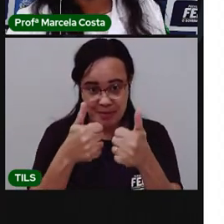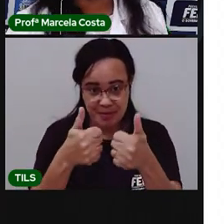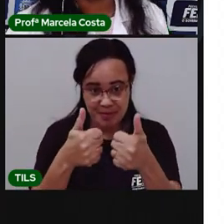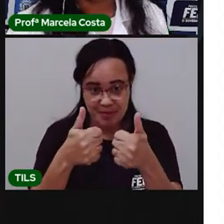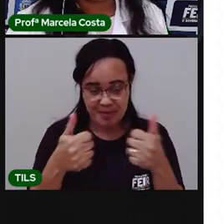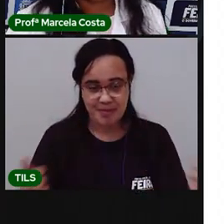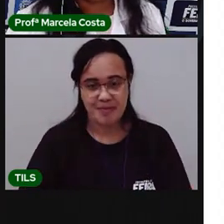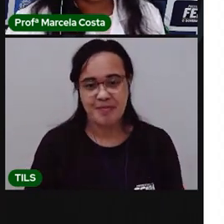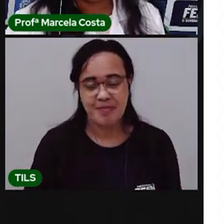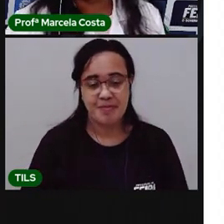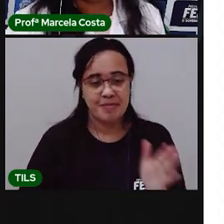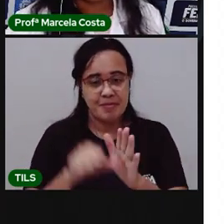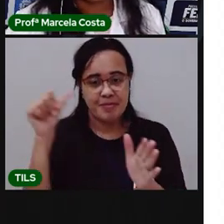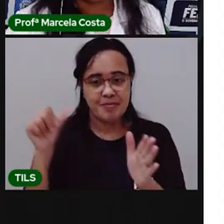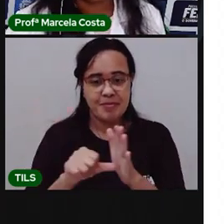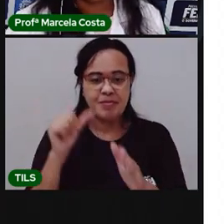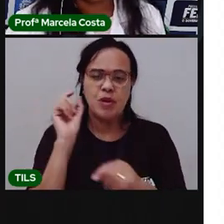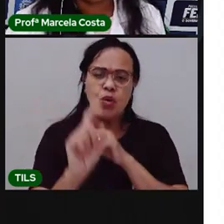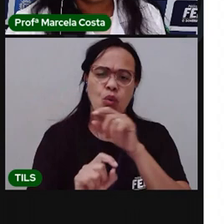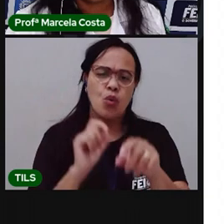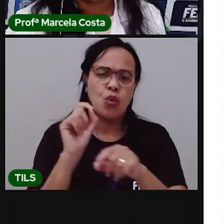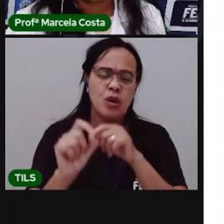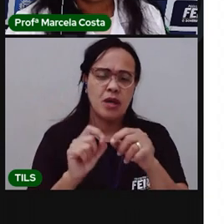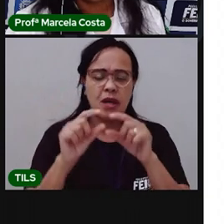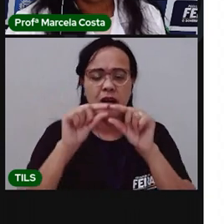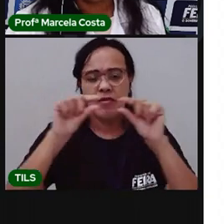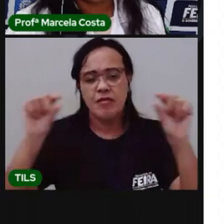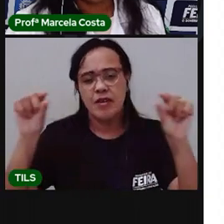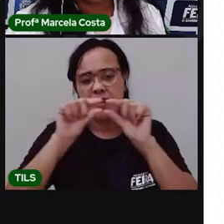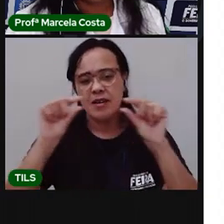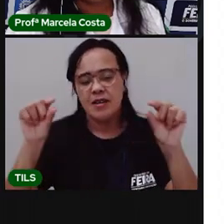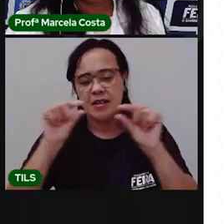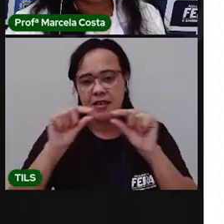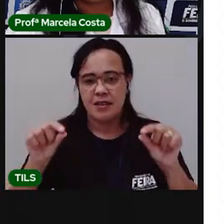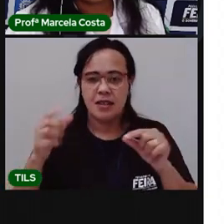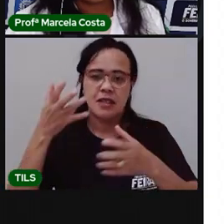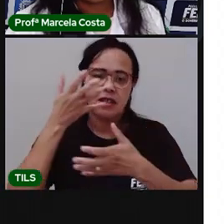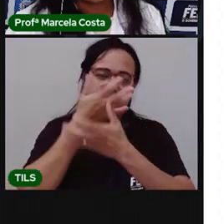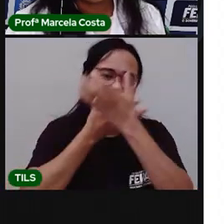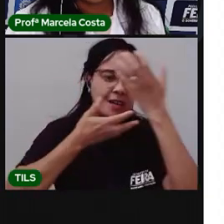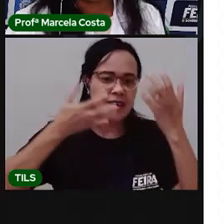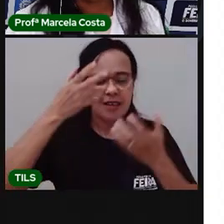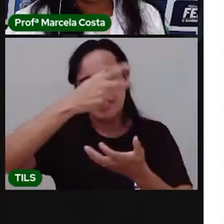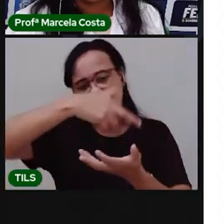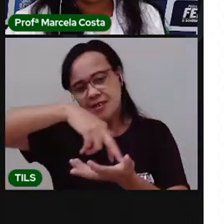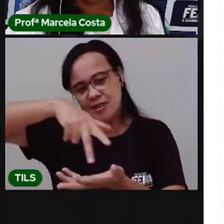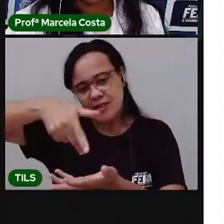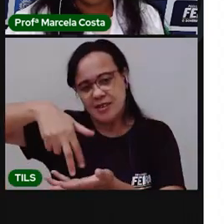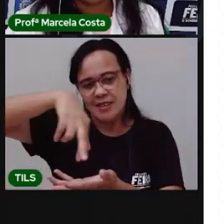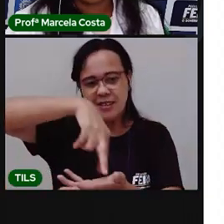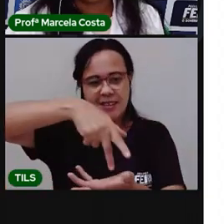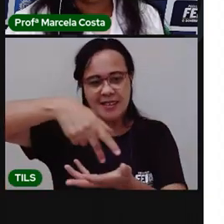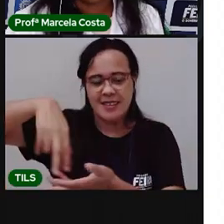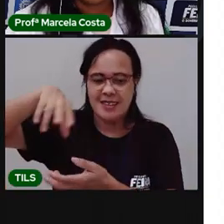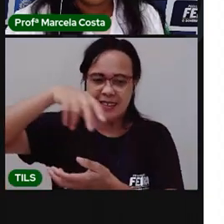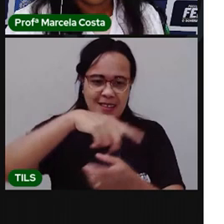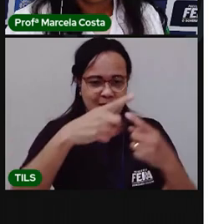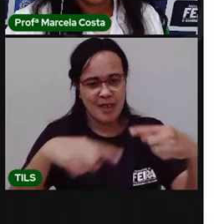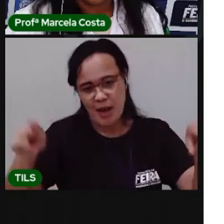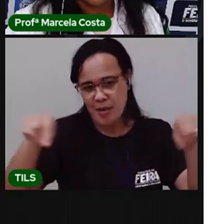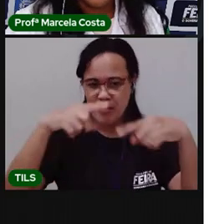A primeira sentença diz assim. Cante e dance a cantiga de roda.